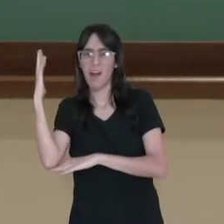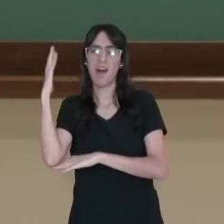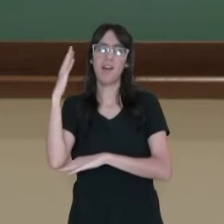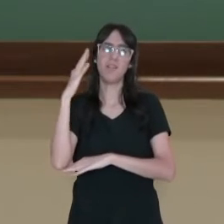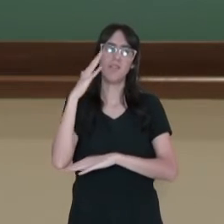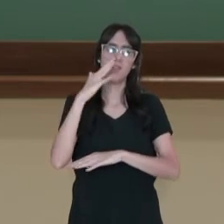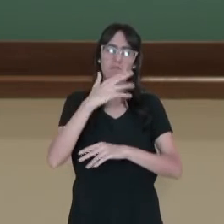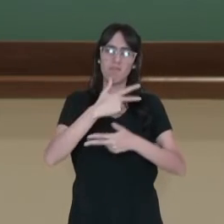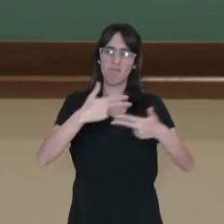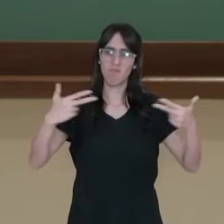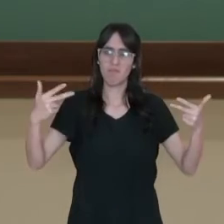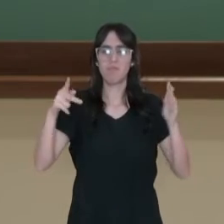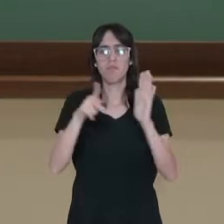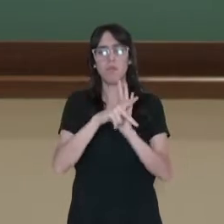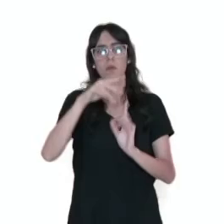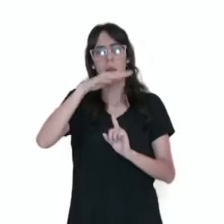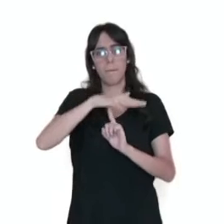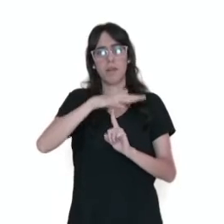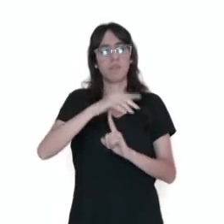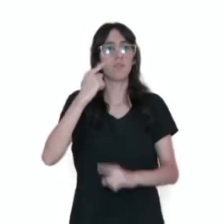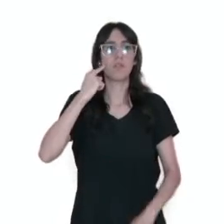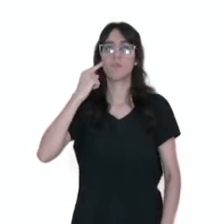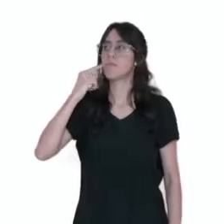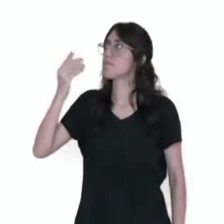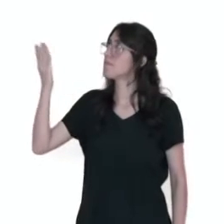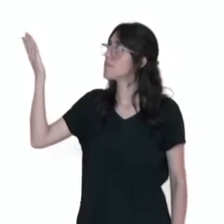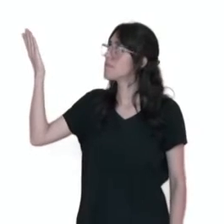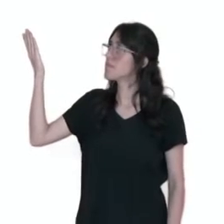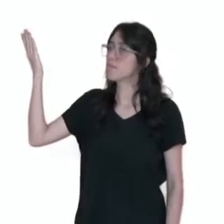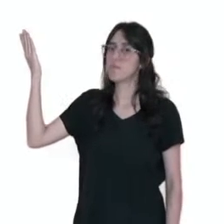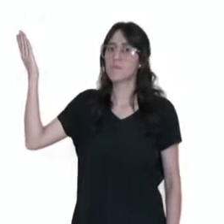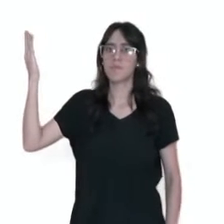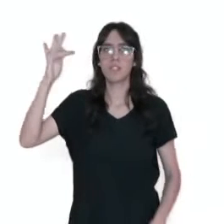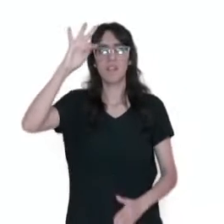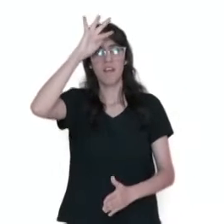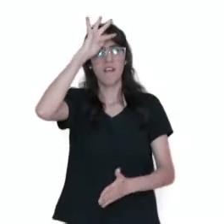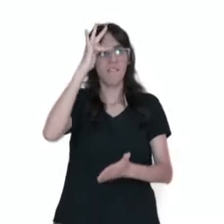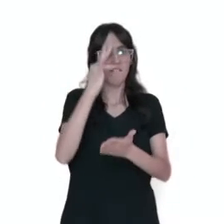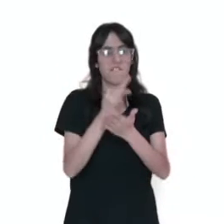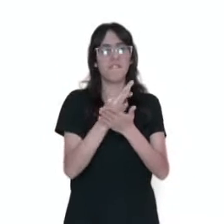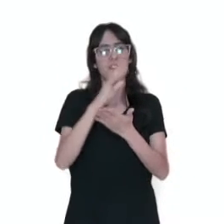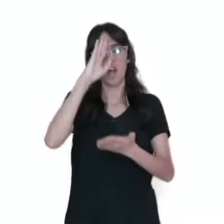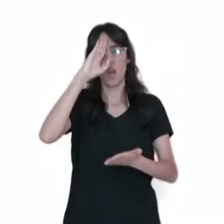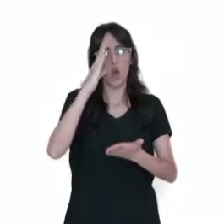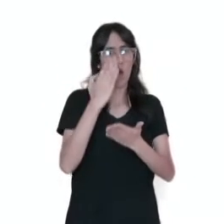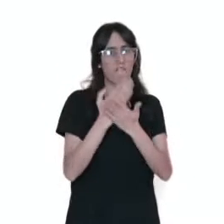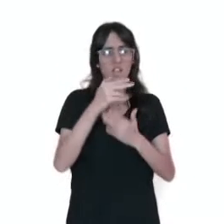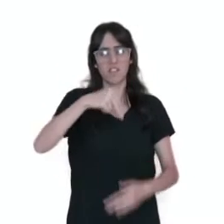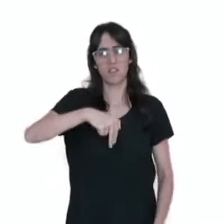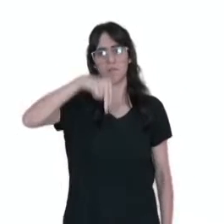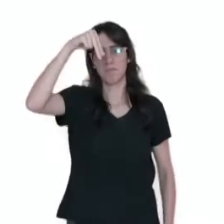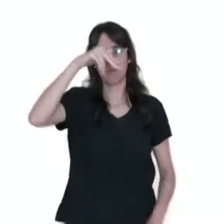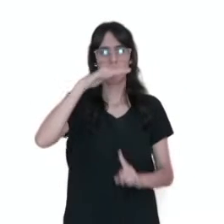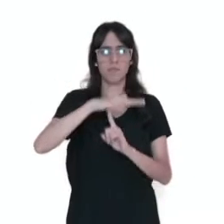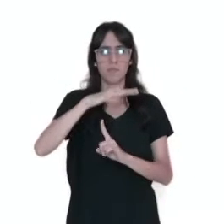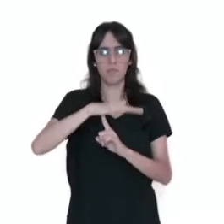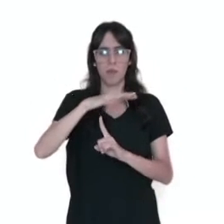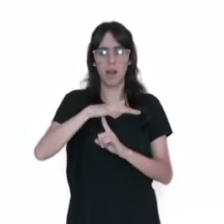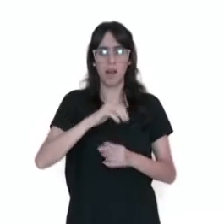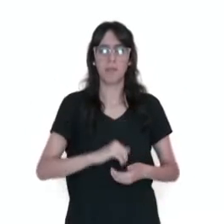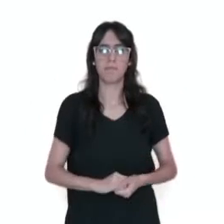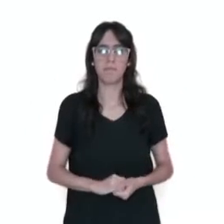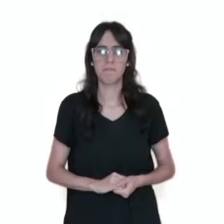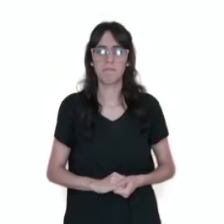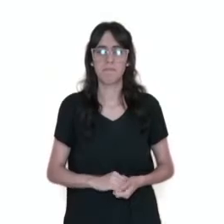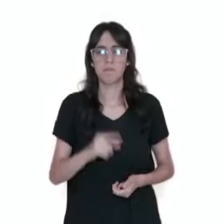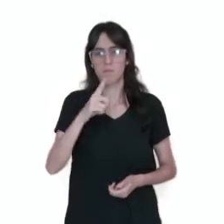dessas áreas do interior do Paraná, como mostra o anúncio. Tenha fé e confiança no Norte do Paraná. Jamais será desiludido